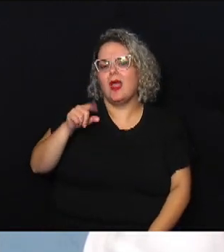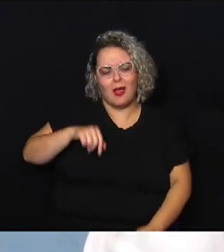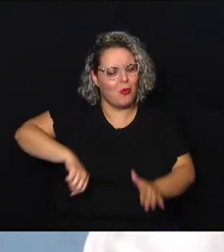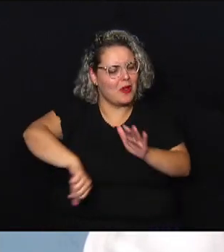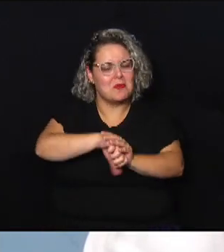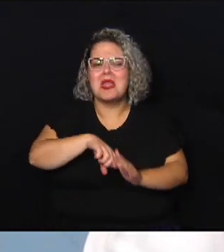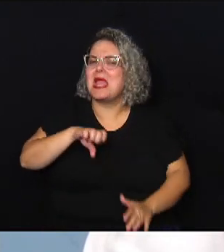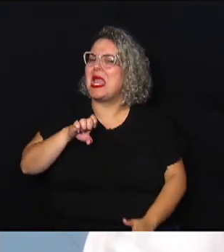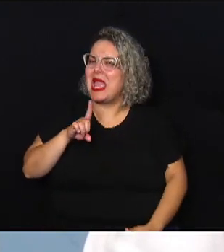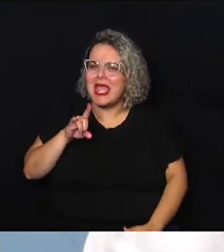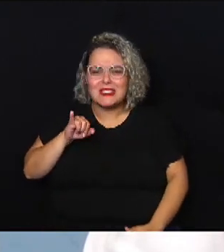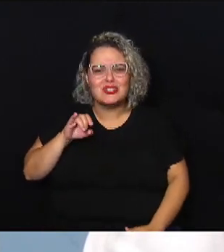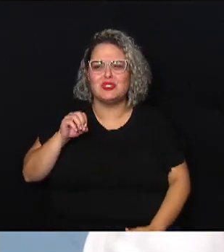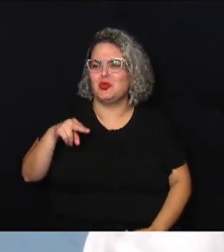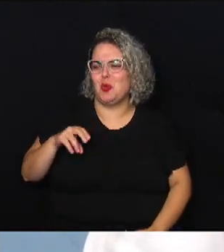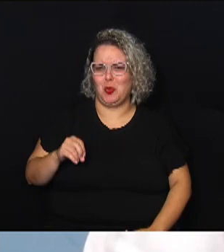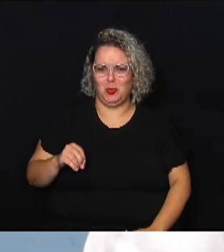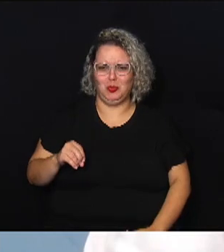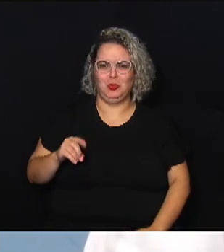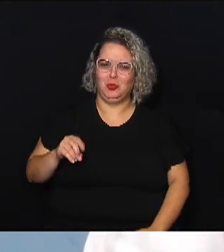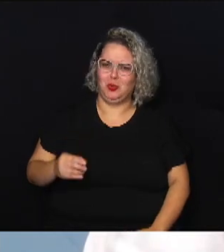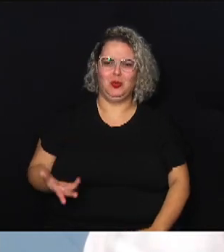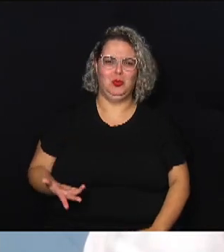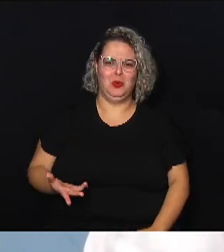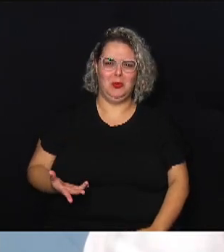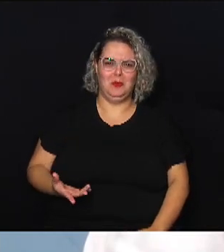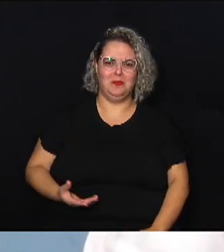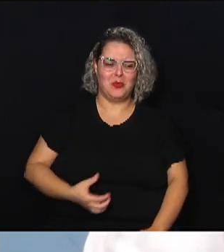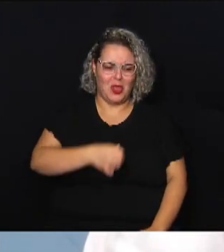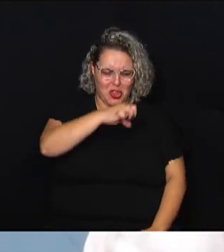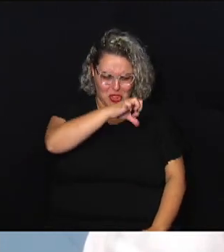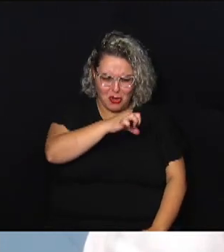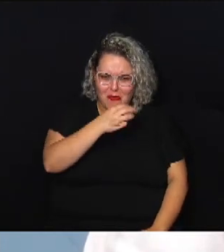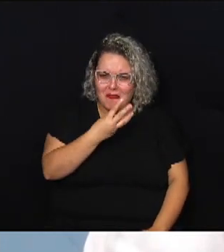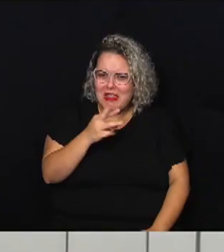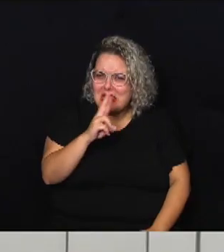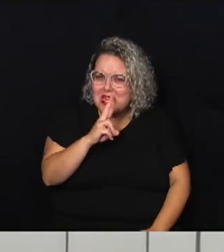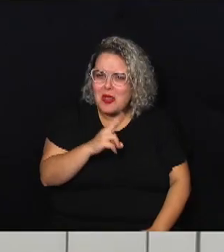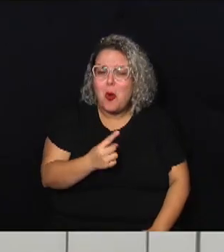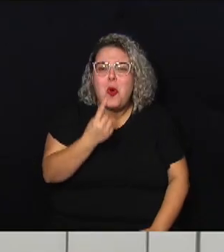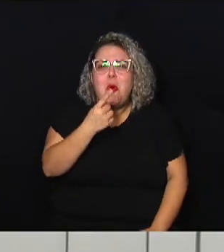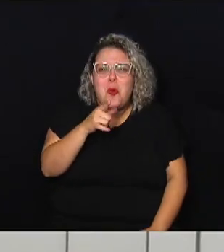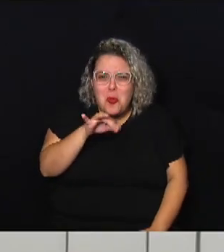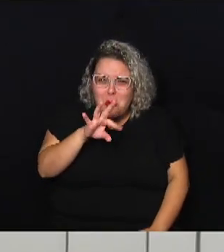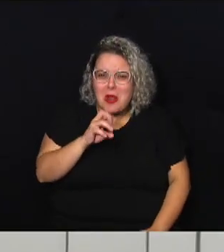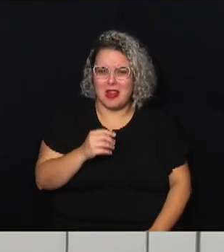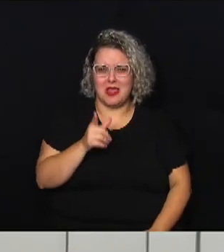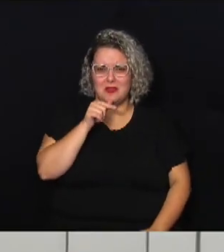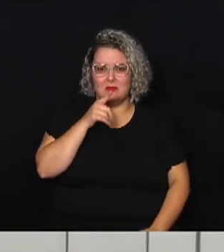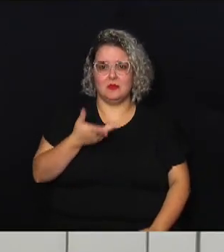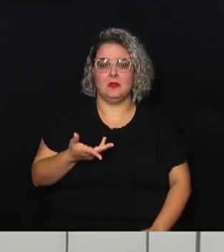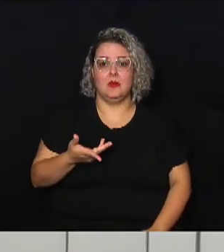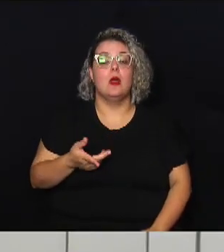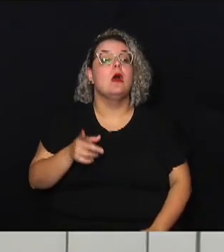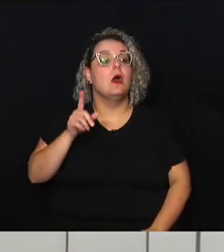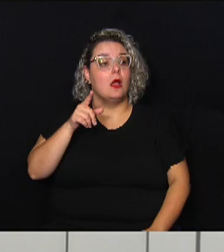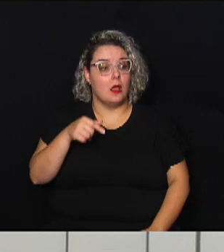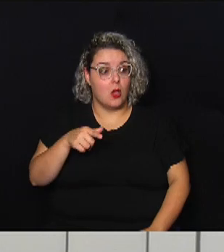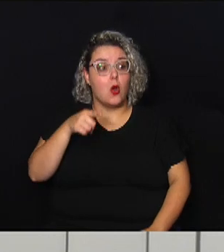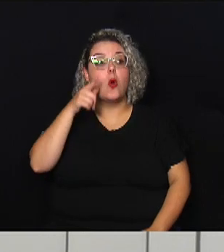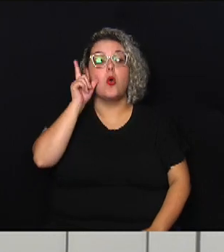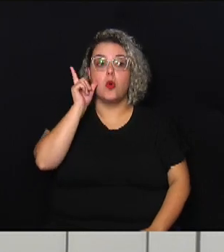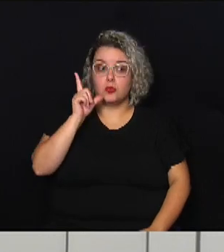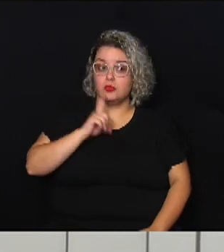você cobrar 93 reais ou um litro de água é inclusive ontem também nós tivemos a prisão de pessoas